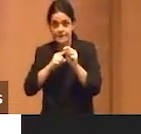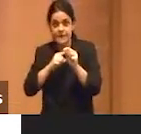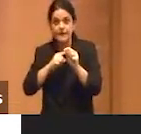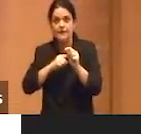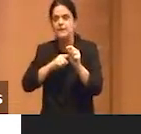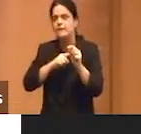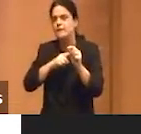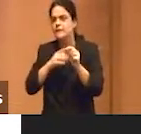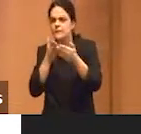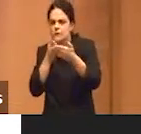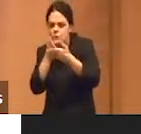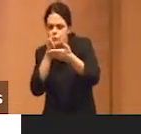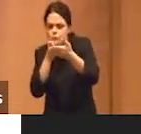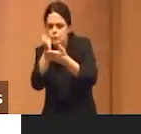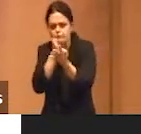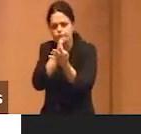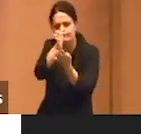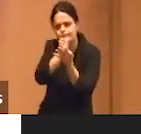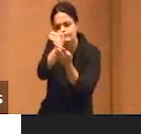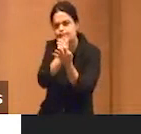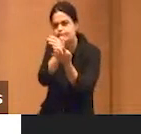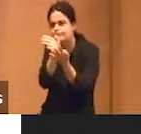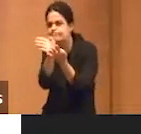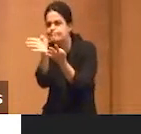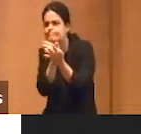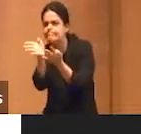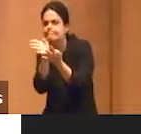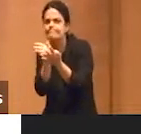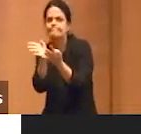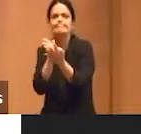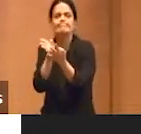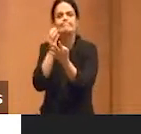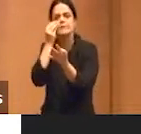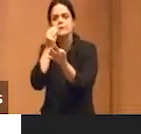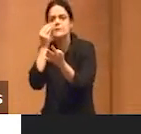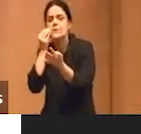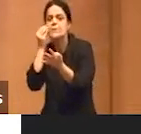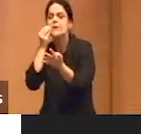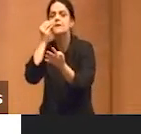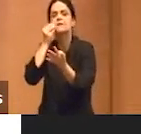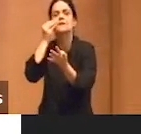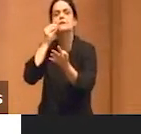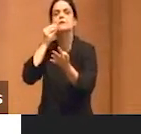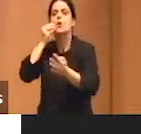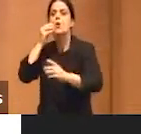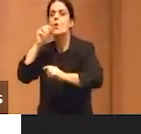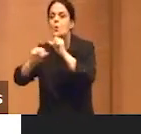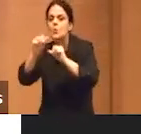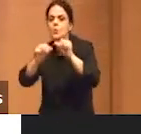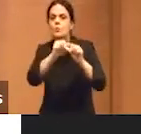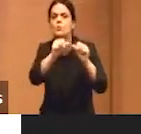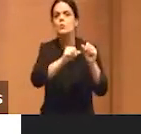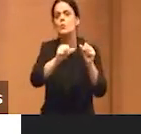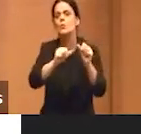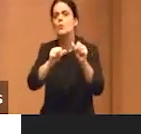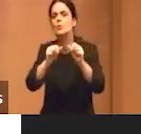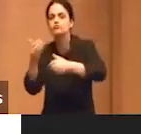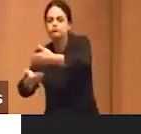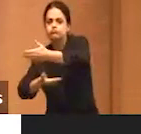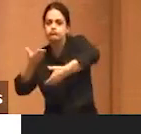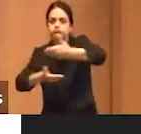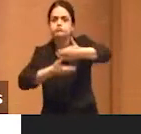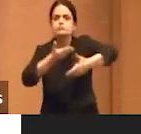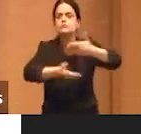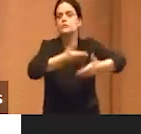francas de confluência, remixando e trocando experiências, flexibilizador e ressignificando as relações entre